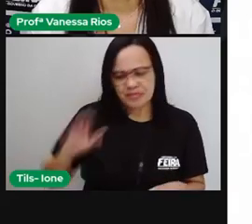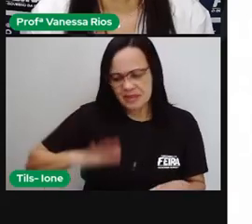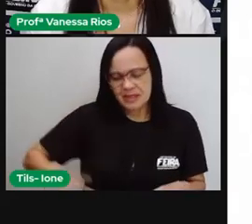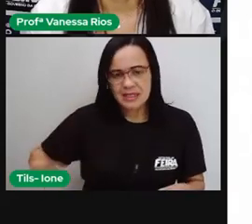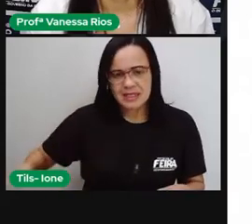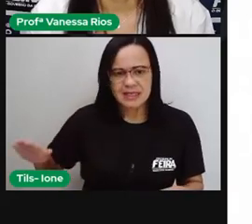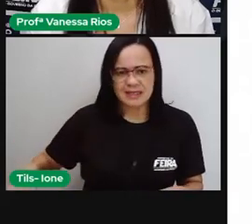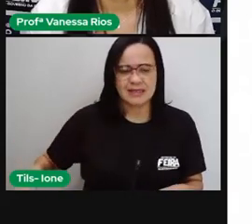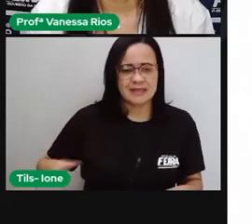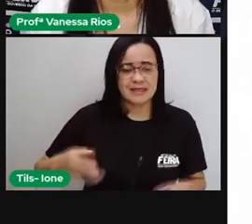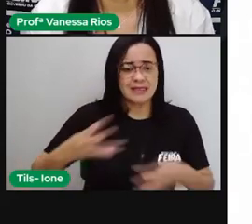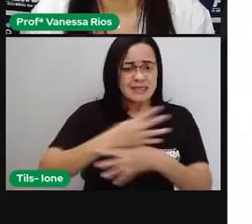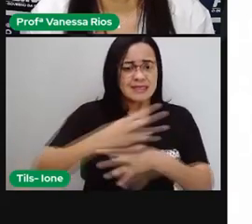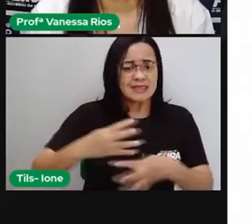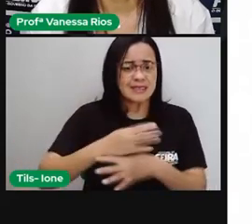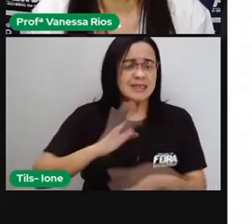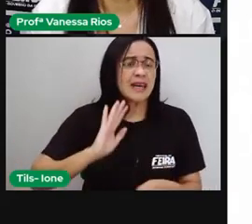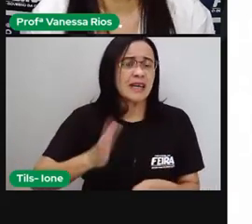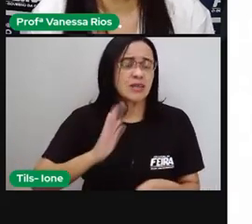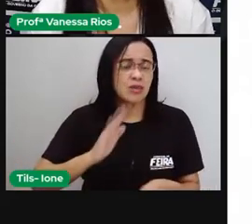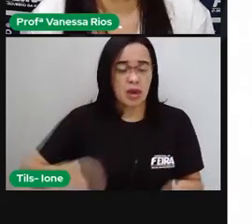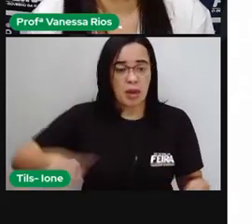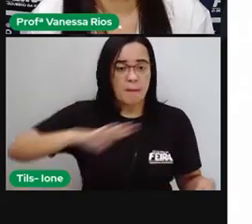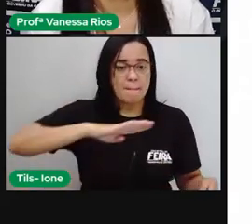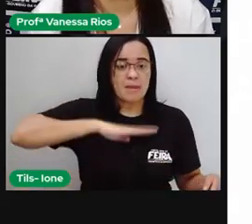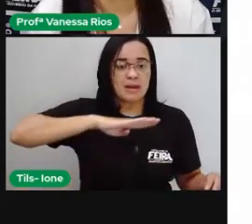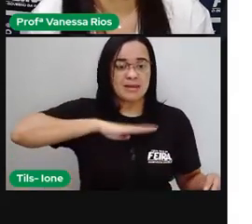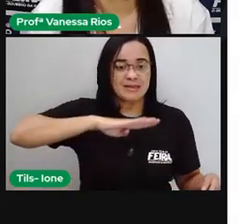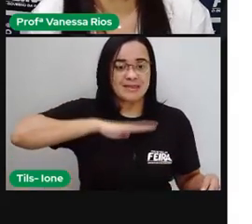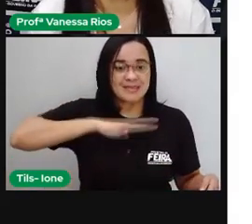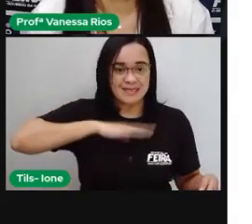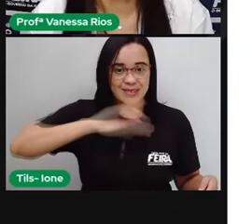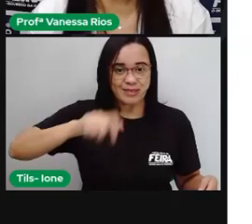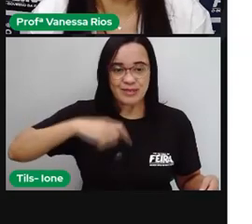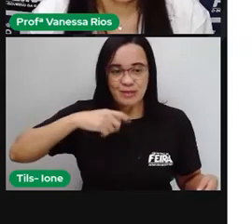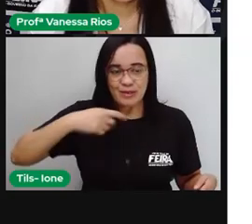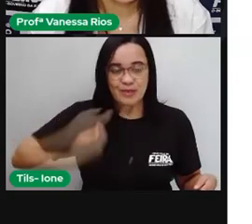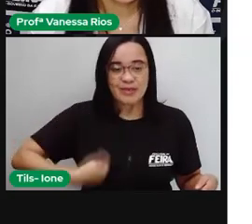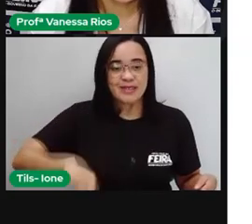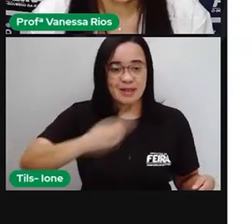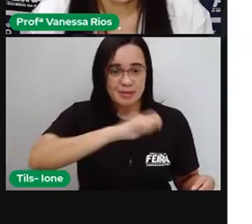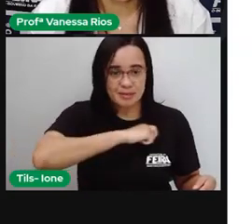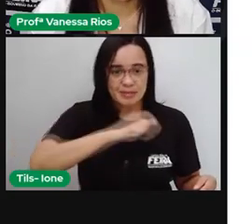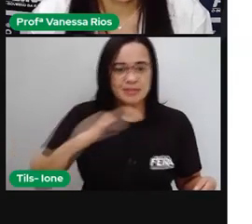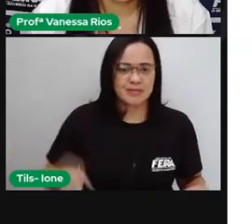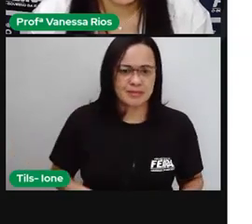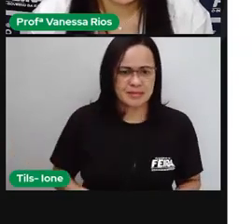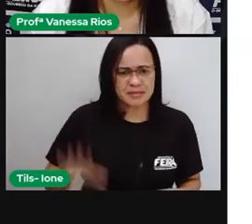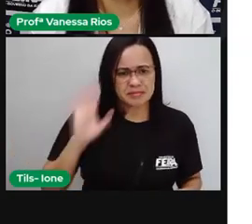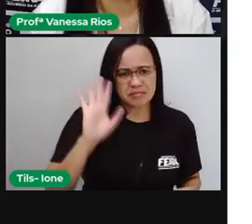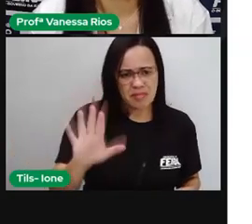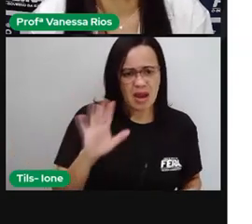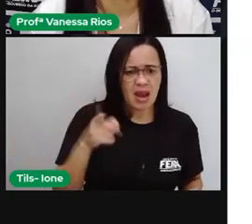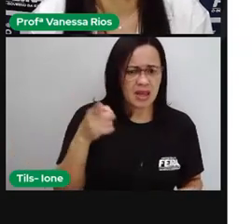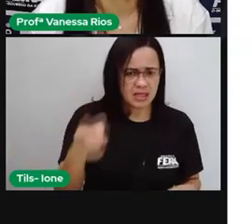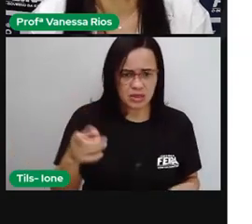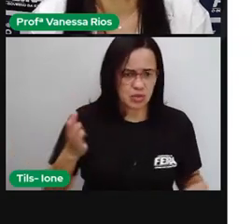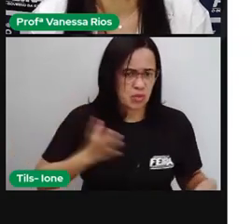infância. O time do Joan não demonstrava entusiasmo pela aprendizagem escola formal,